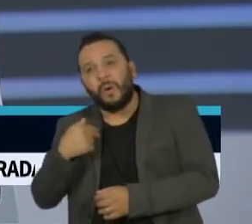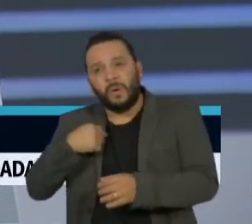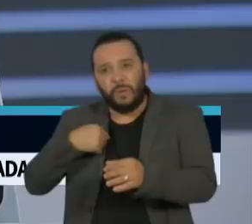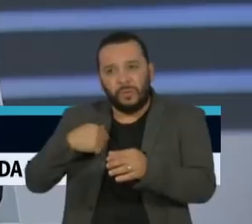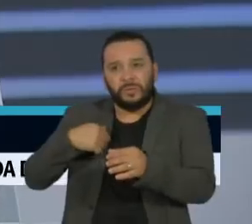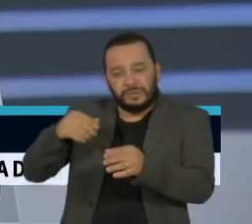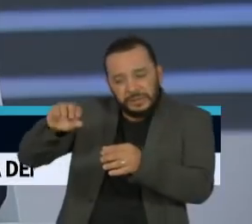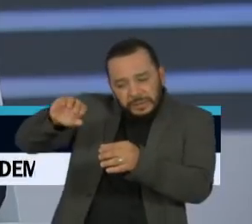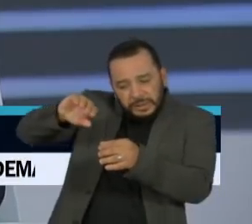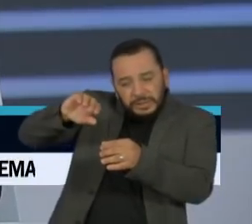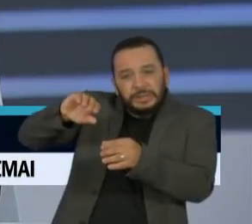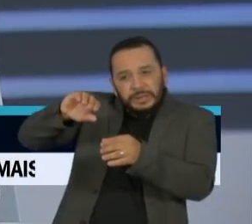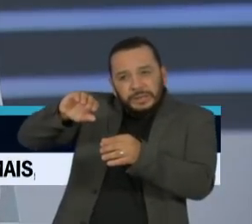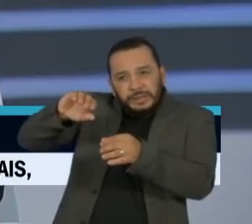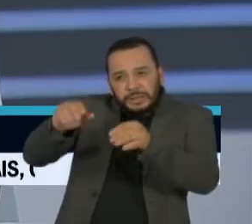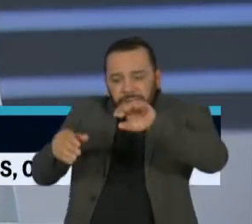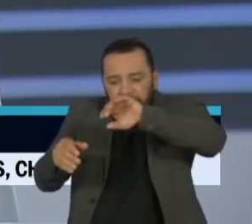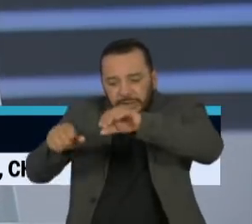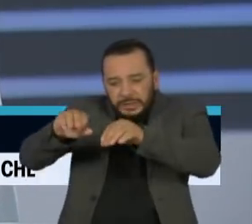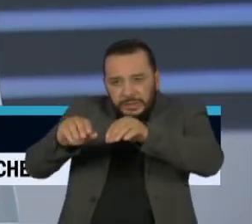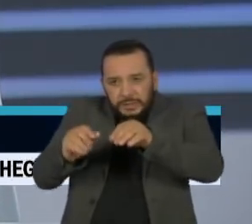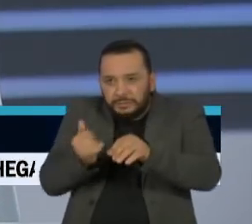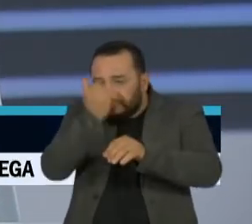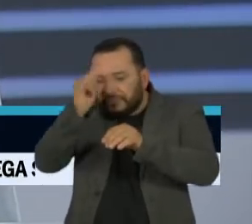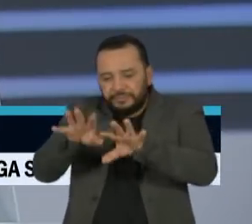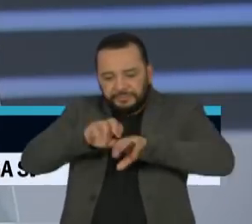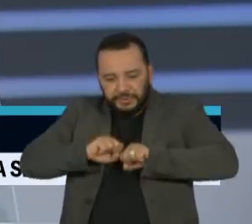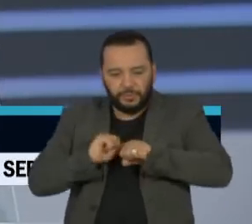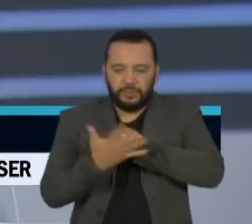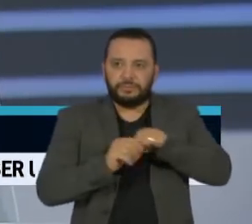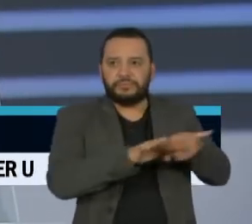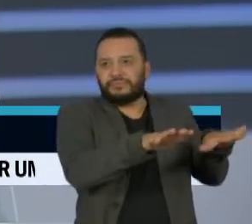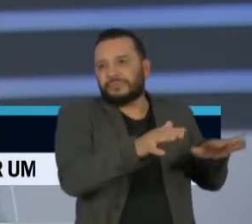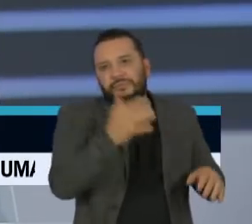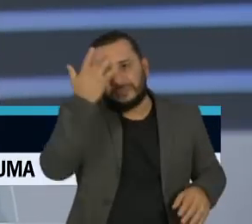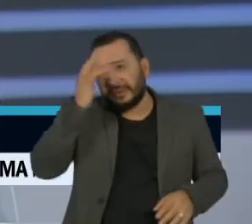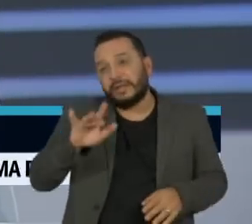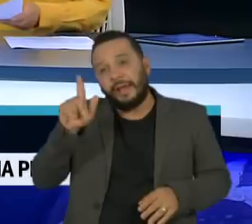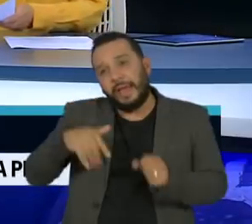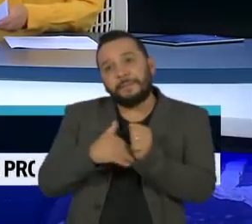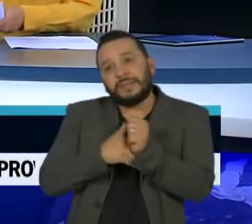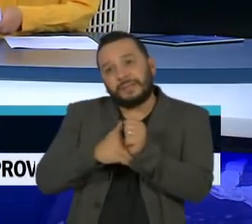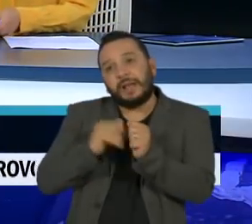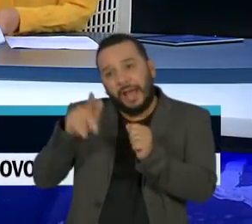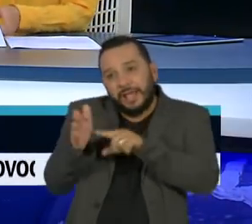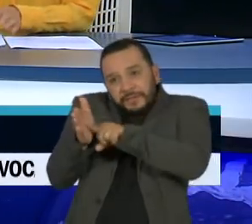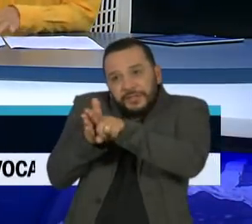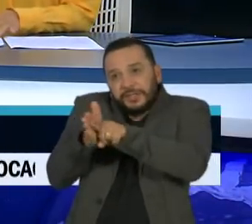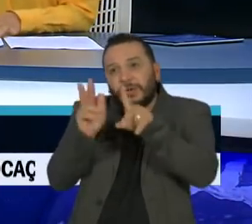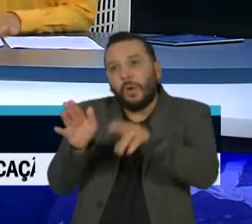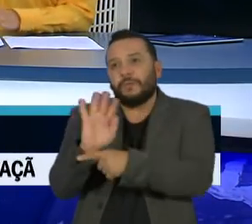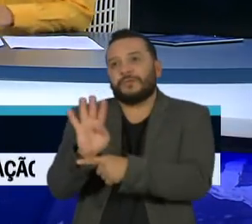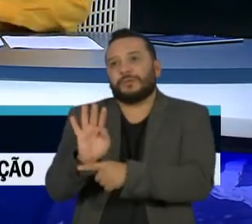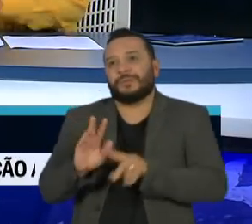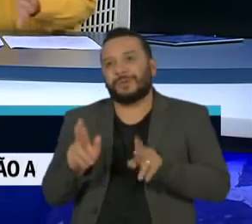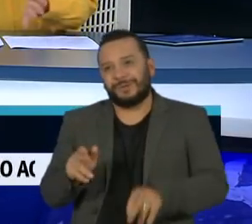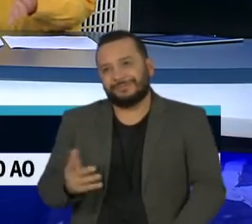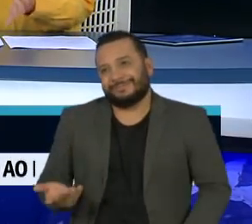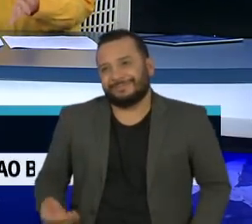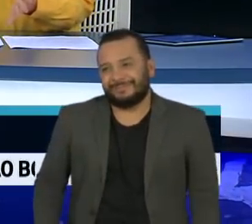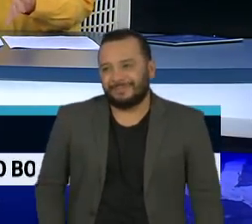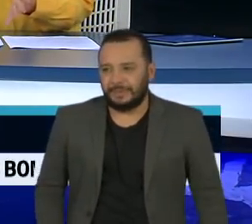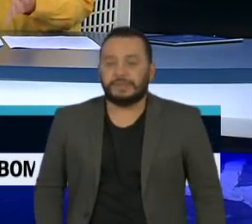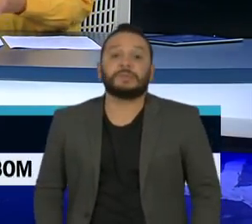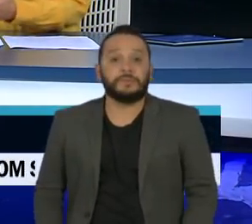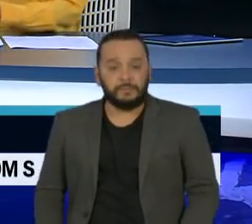retrospectivamente. É uma história de mistério, como se fosse uma investigação criminal. Justamente, sem origem definida, Patrícia? Você dá margem